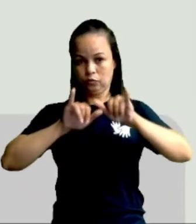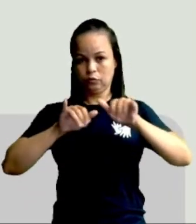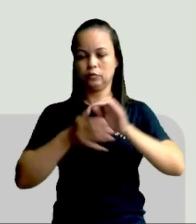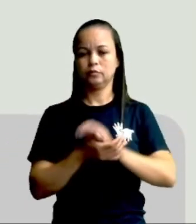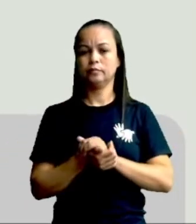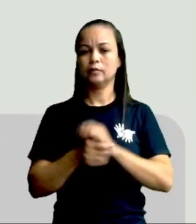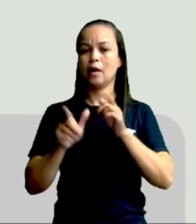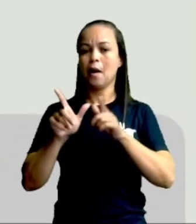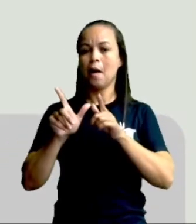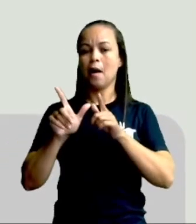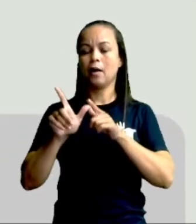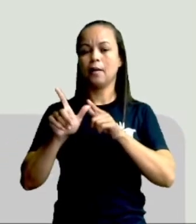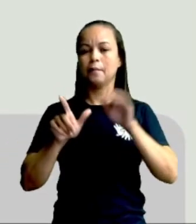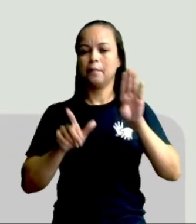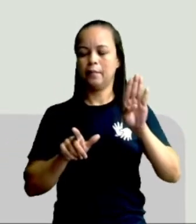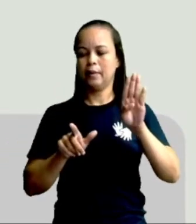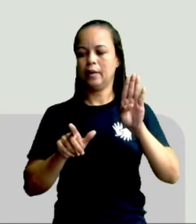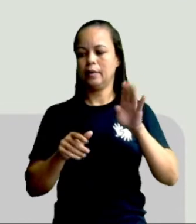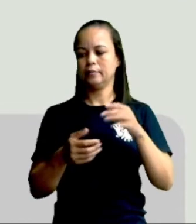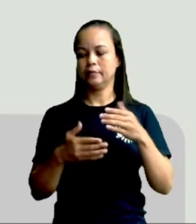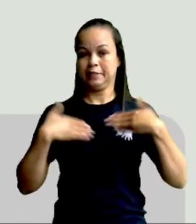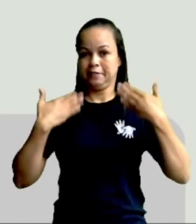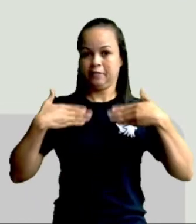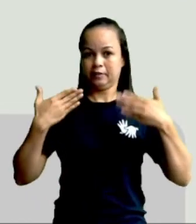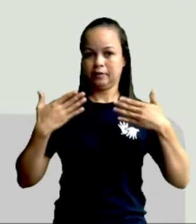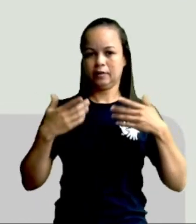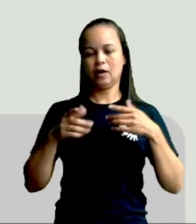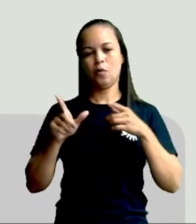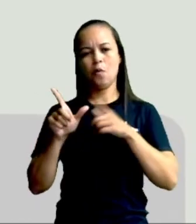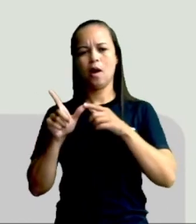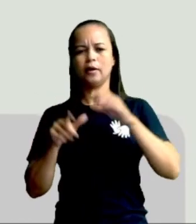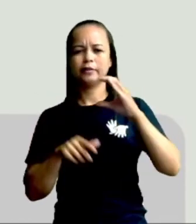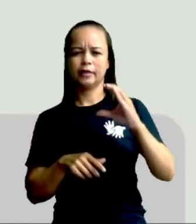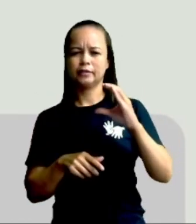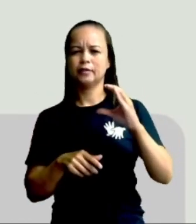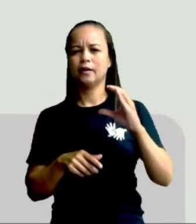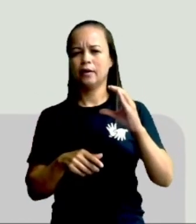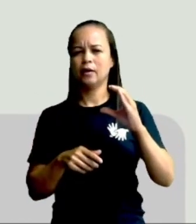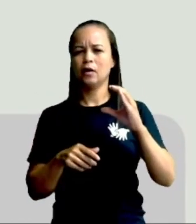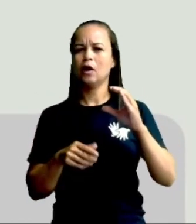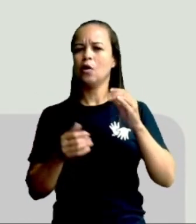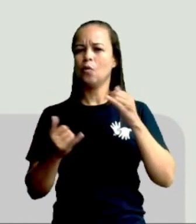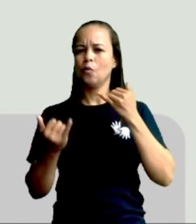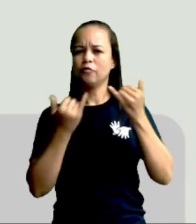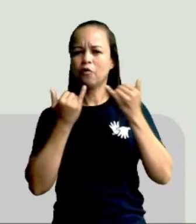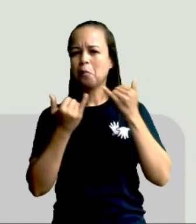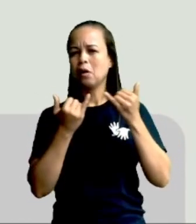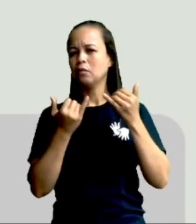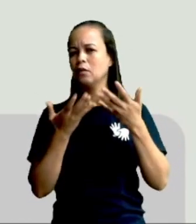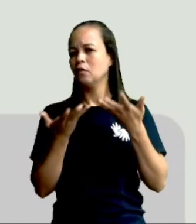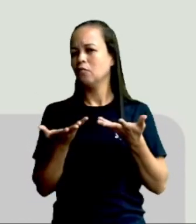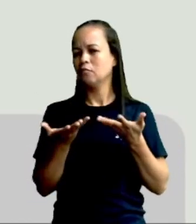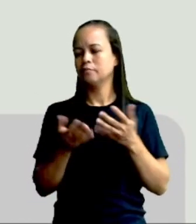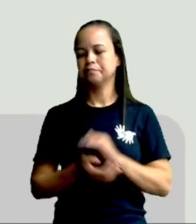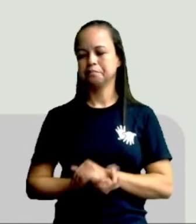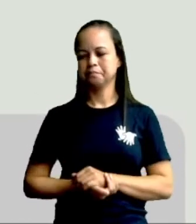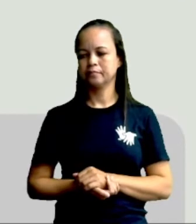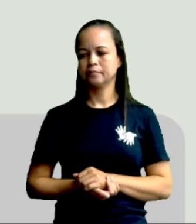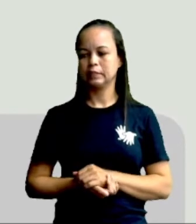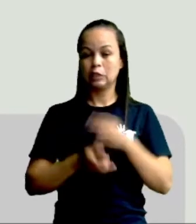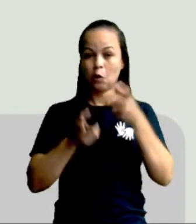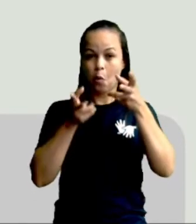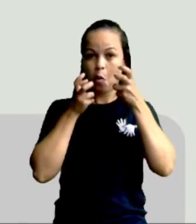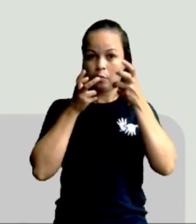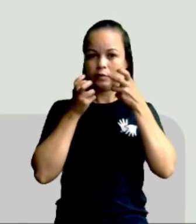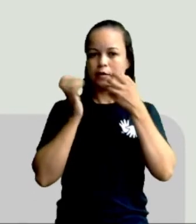Letra B, have fun, diversão. Ou é a letra C, um informe. Ou seja, um informativo. Então, dá uma